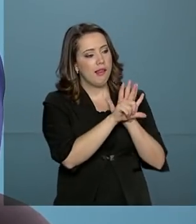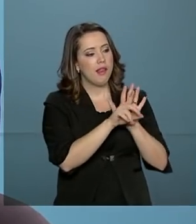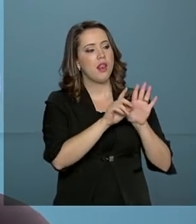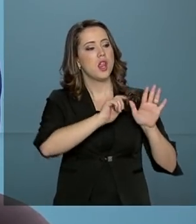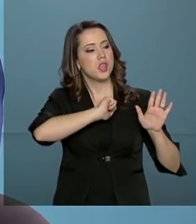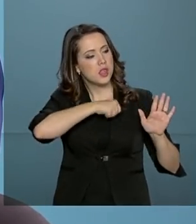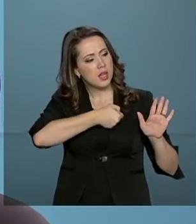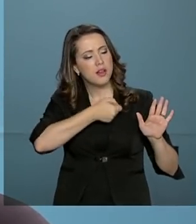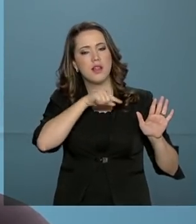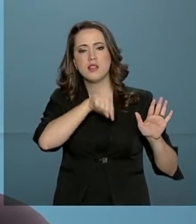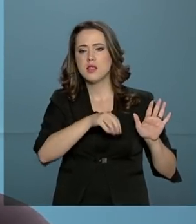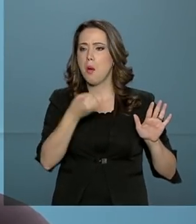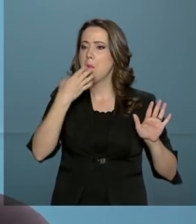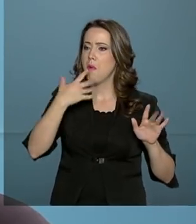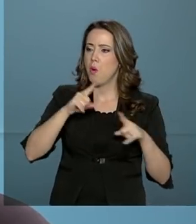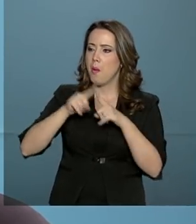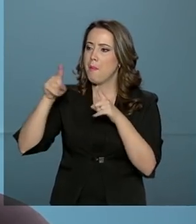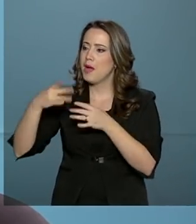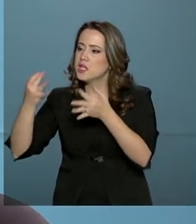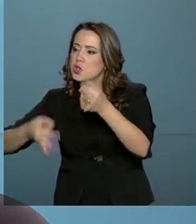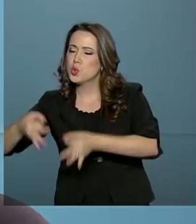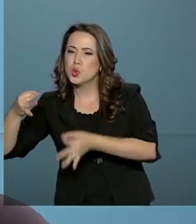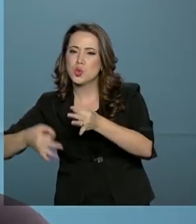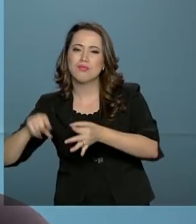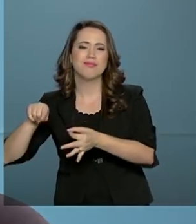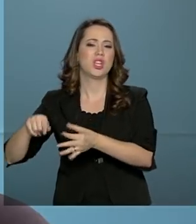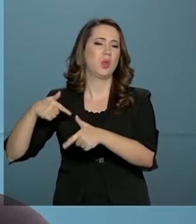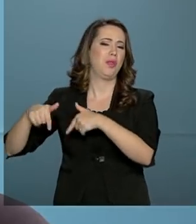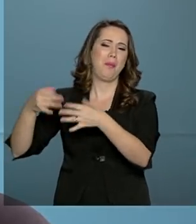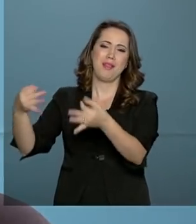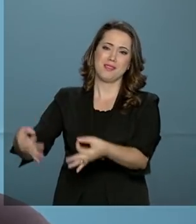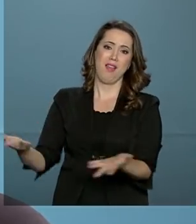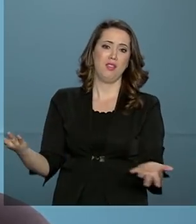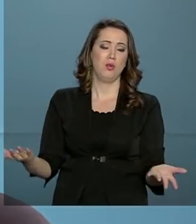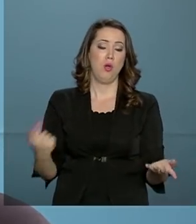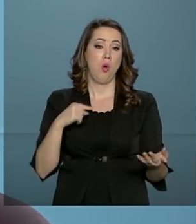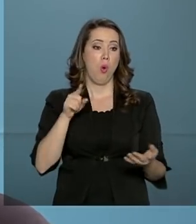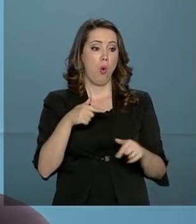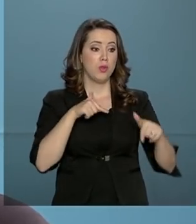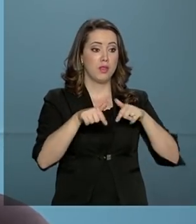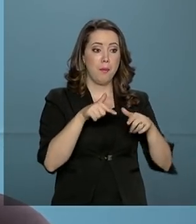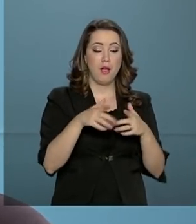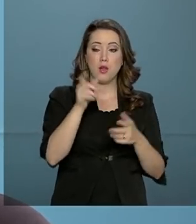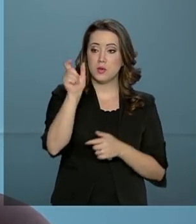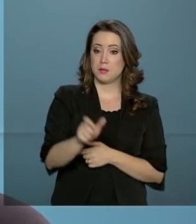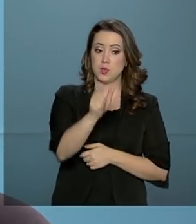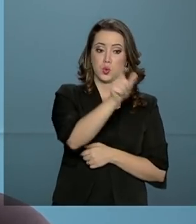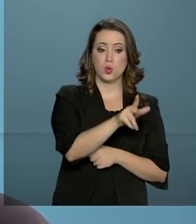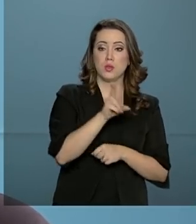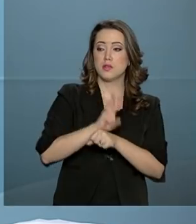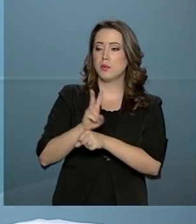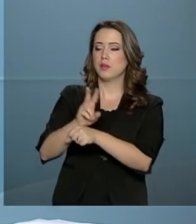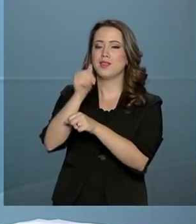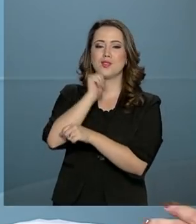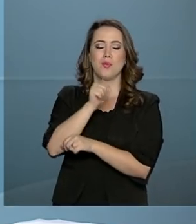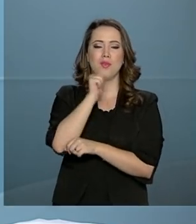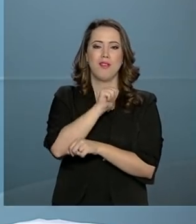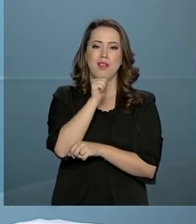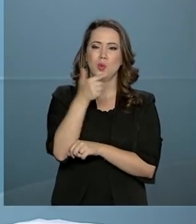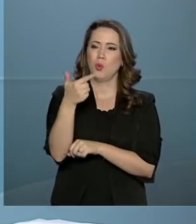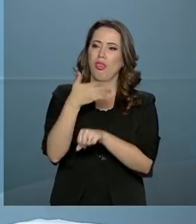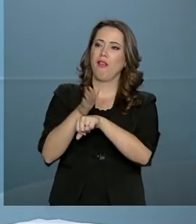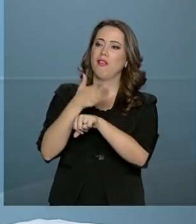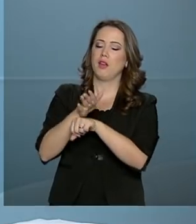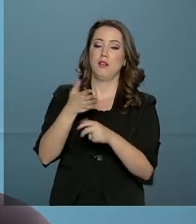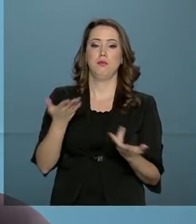vara de enfrentamento à violência contra a mulher não está atuando. Ou se os agentes de proteção da mulher não estão preparados. Nós